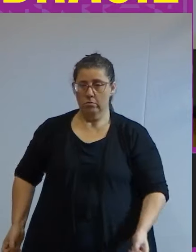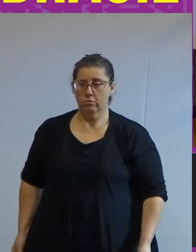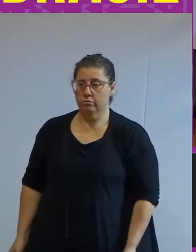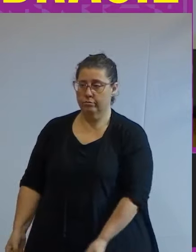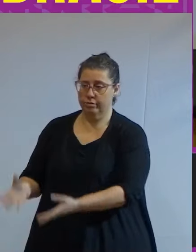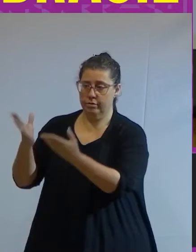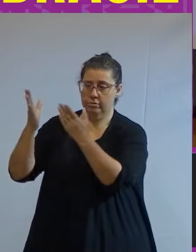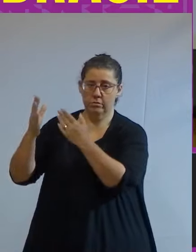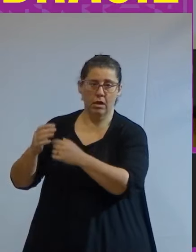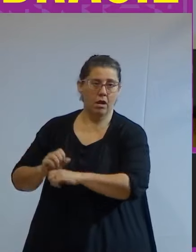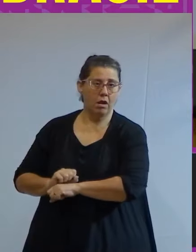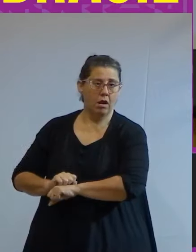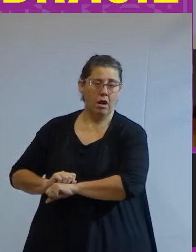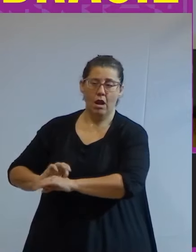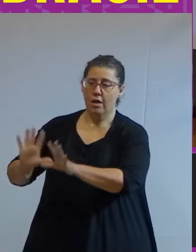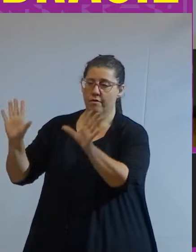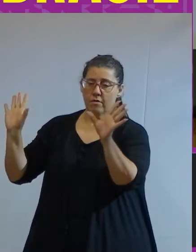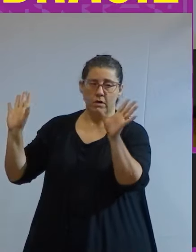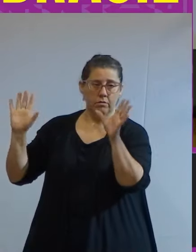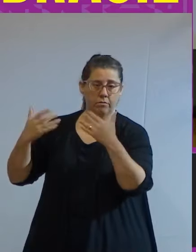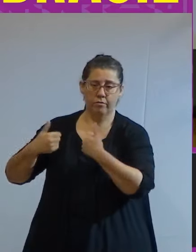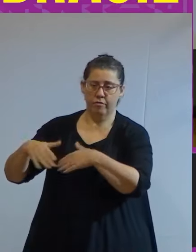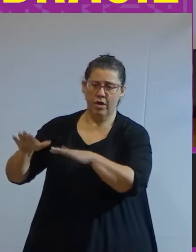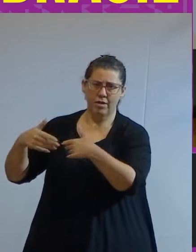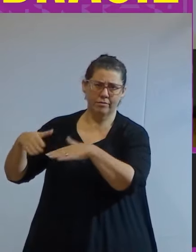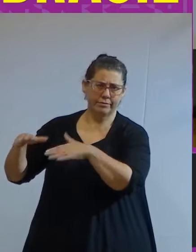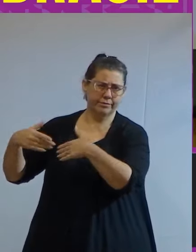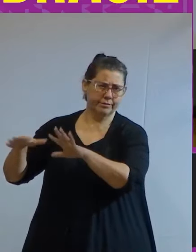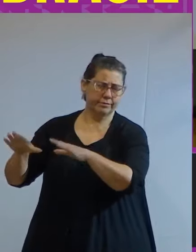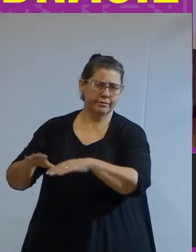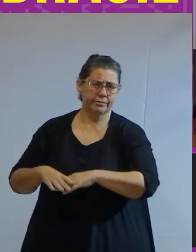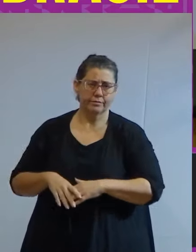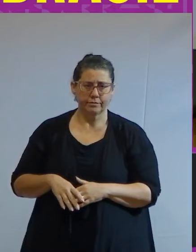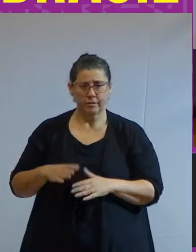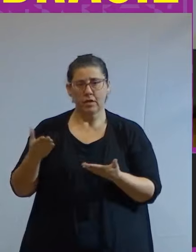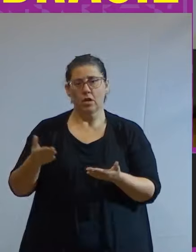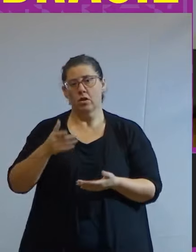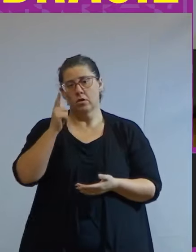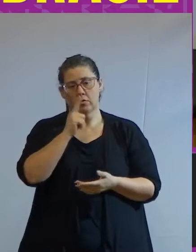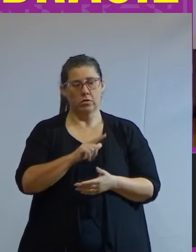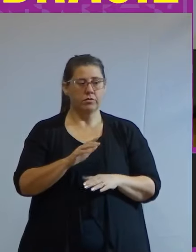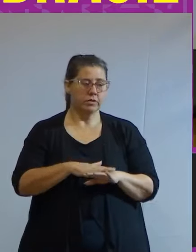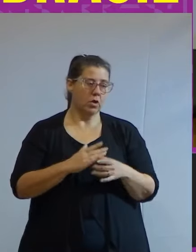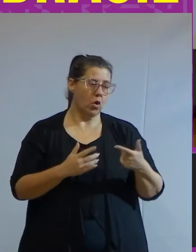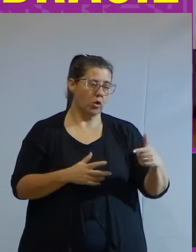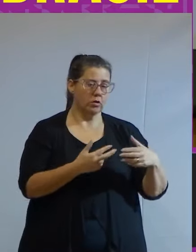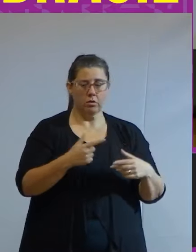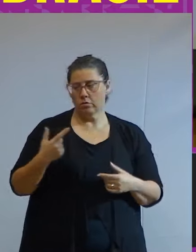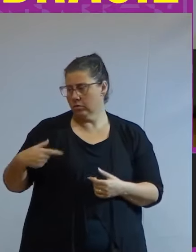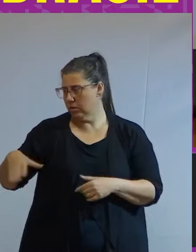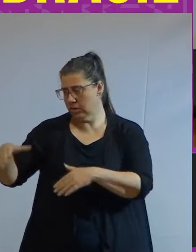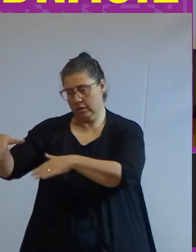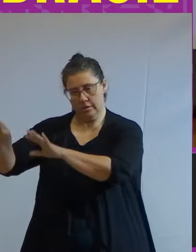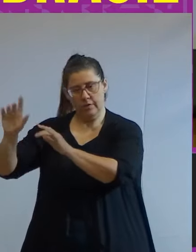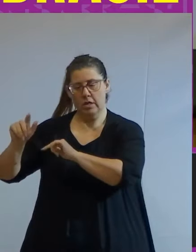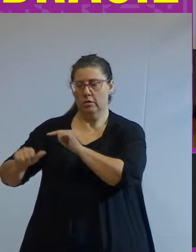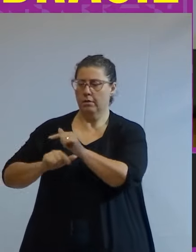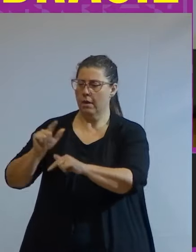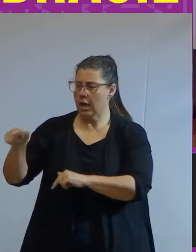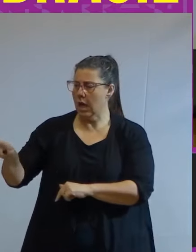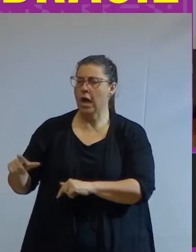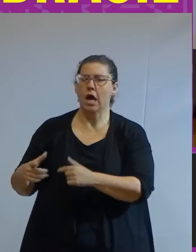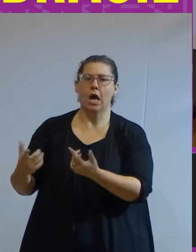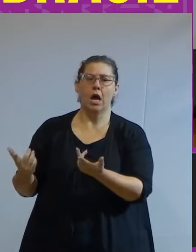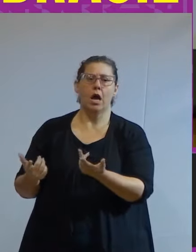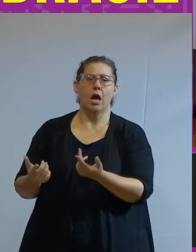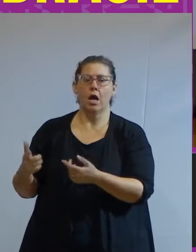isso vocês estão libertos e agora vocês que se virem que agora vamos conseguir agora fazer outras coisas e vocês que consigam emprego consigam